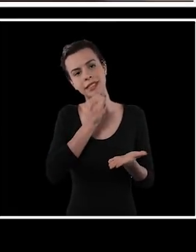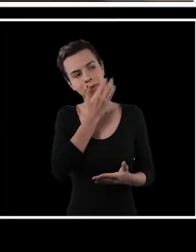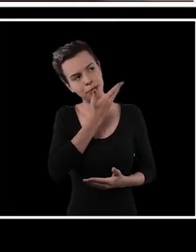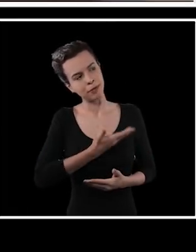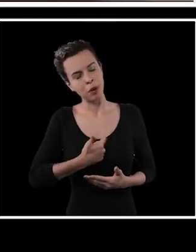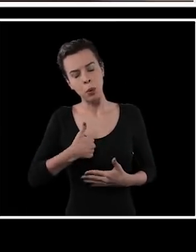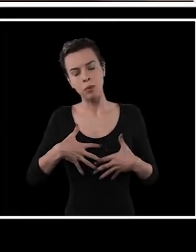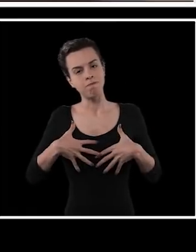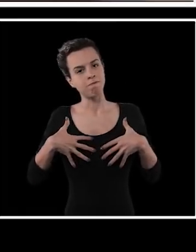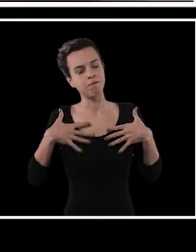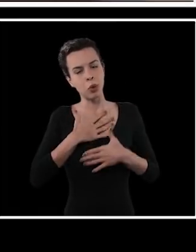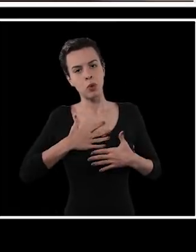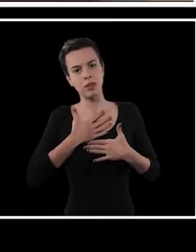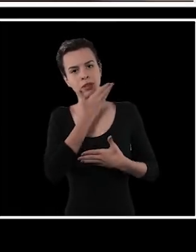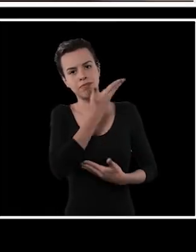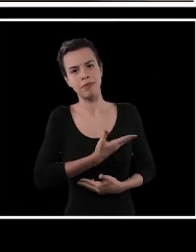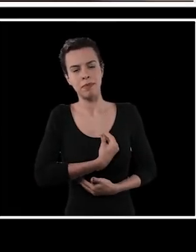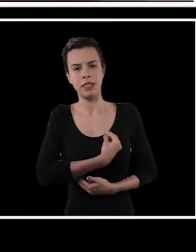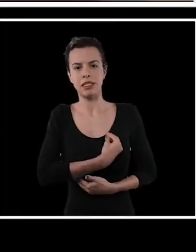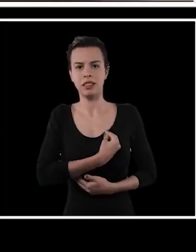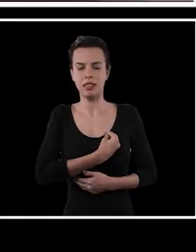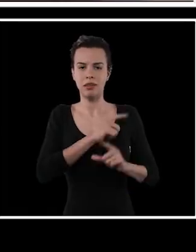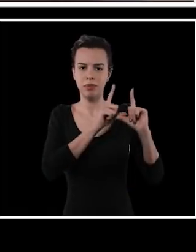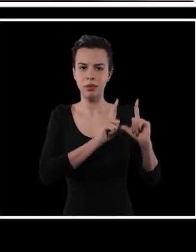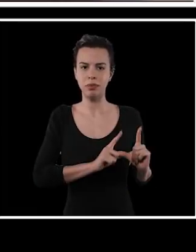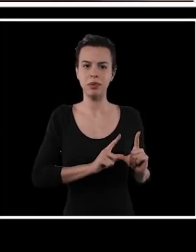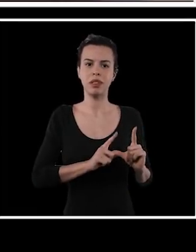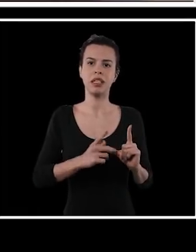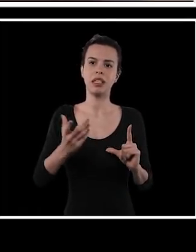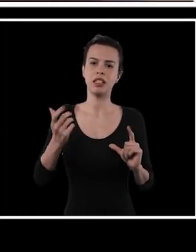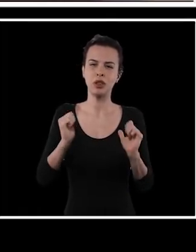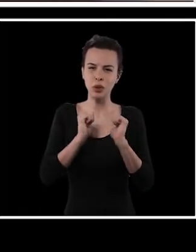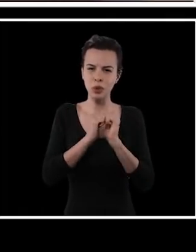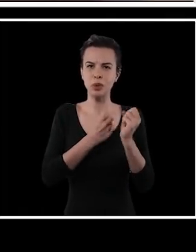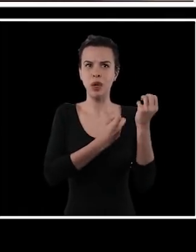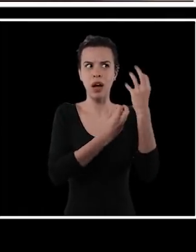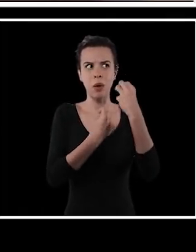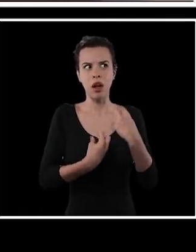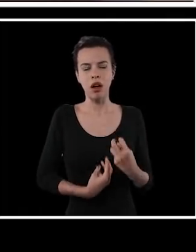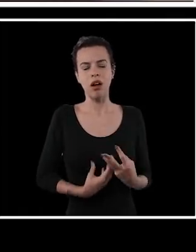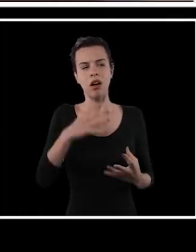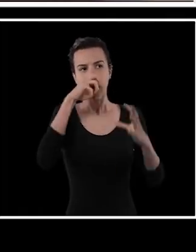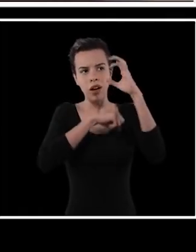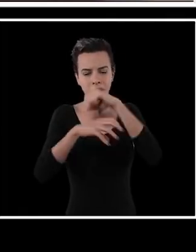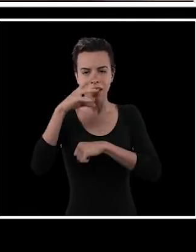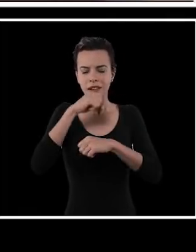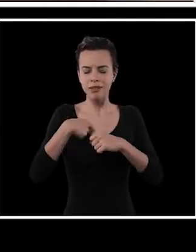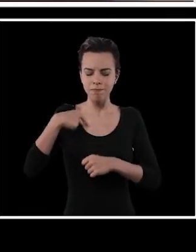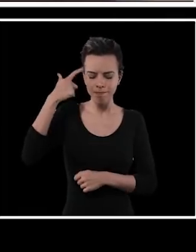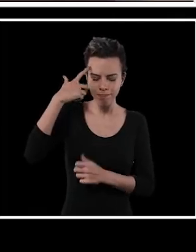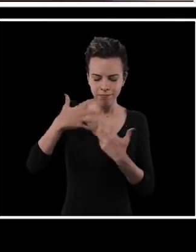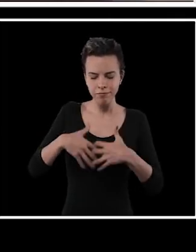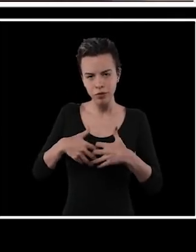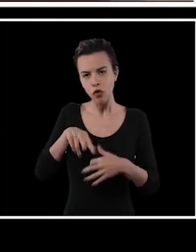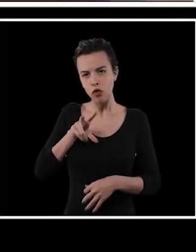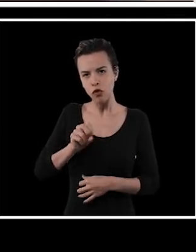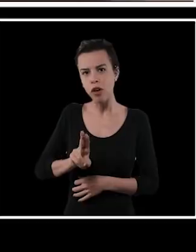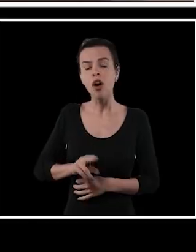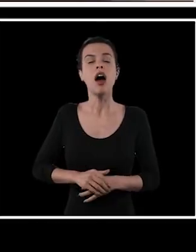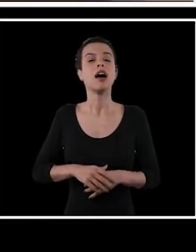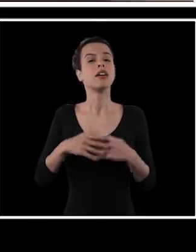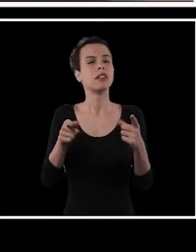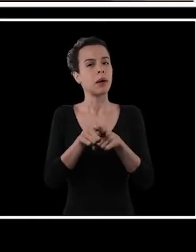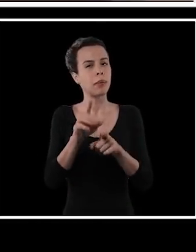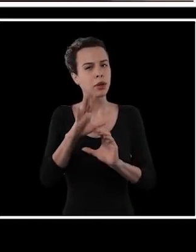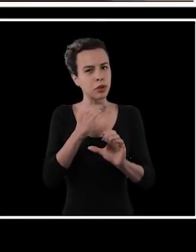Hoje foi um desses, eu estou honradíssimo da presença de vocês, tive várias aulas juntas aqui, vou ter muita coisa para digerir